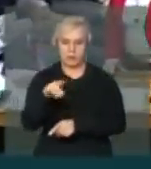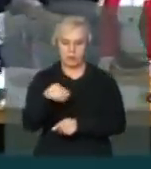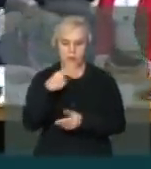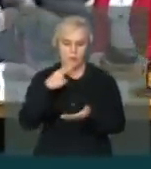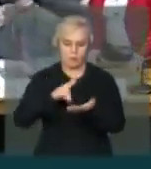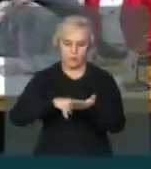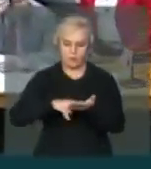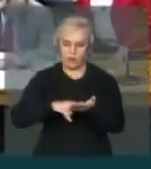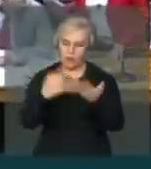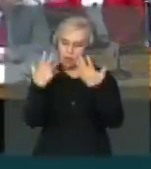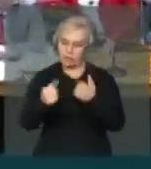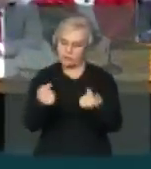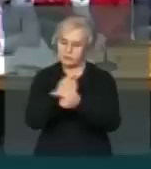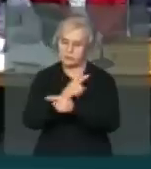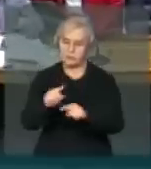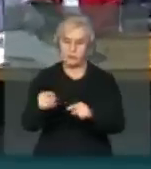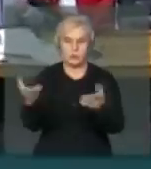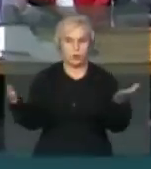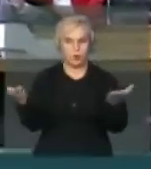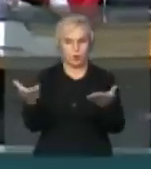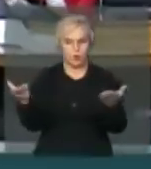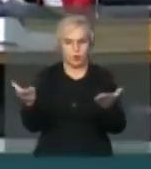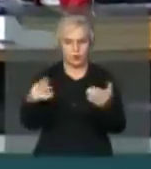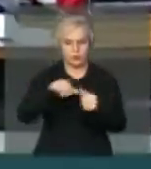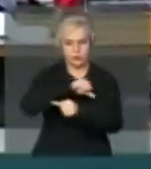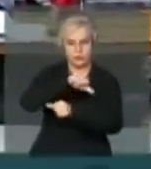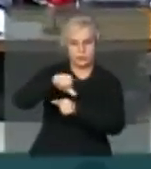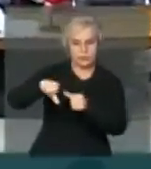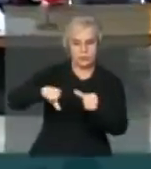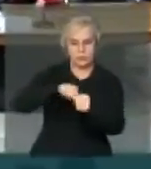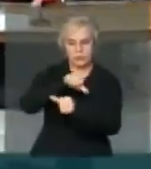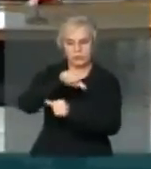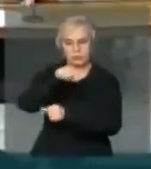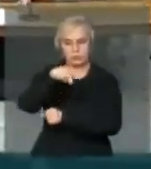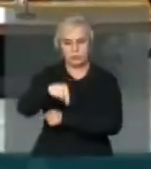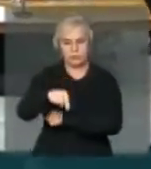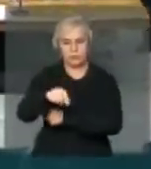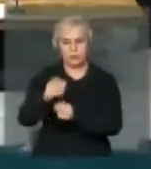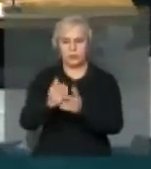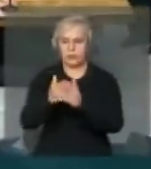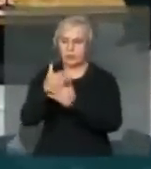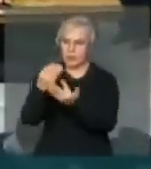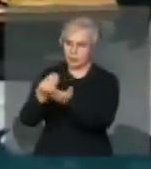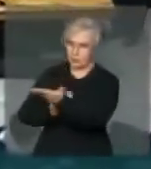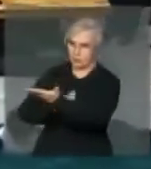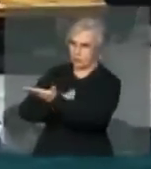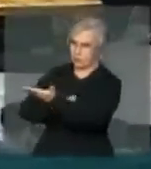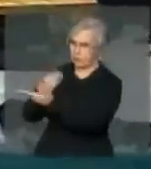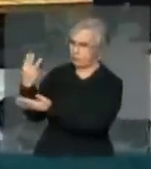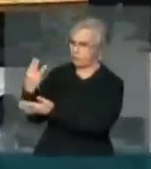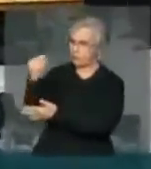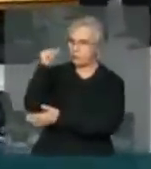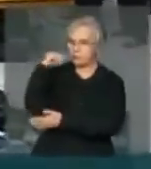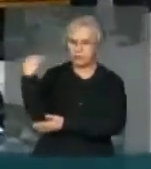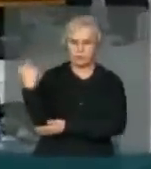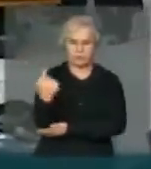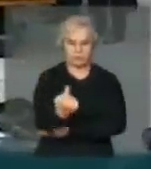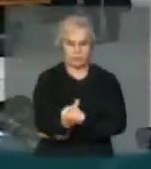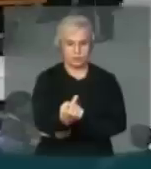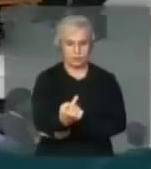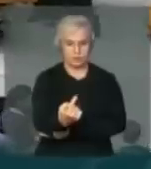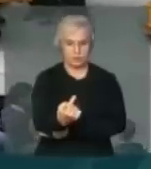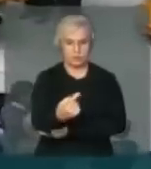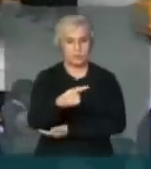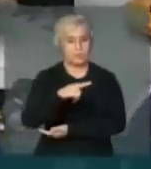Hoje personificada Aqui com a presença dessas senhoras Que quem teve a